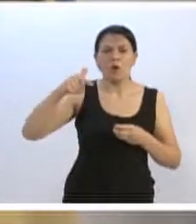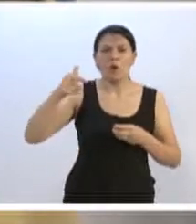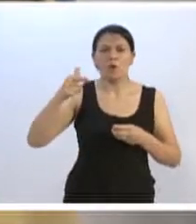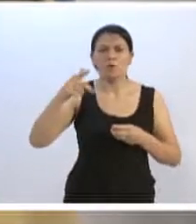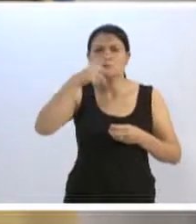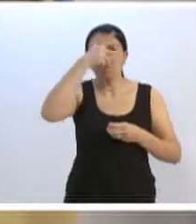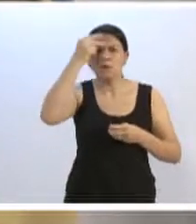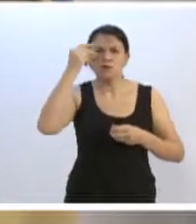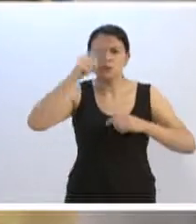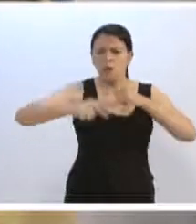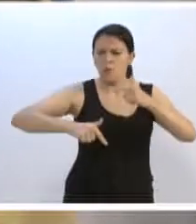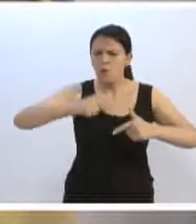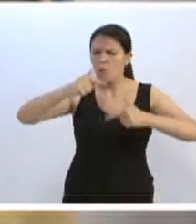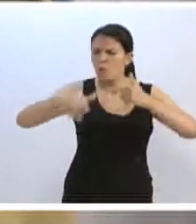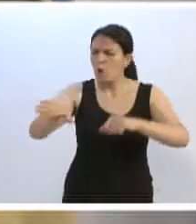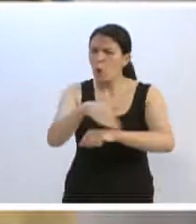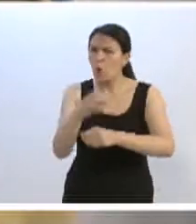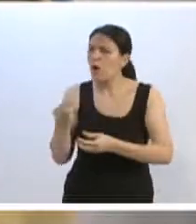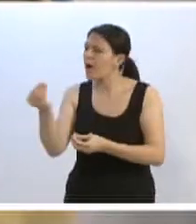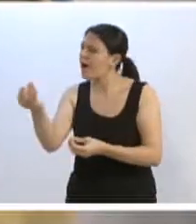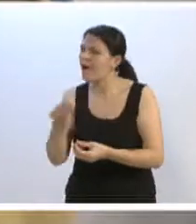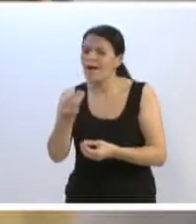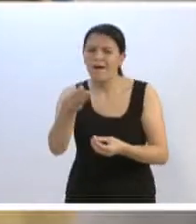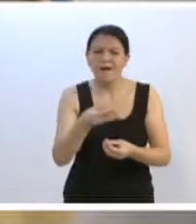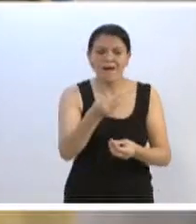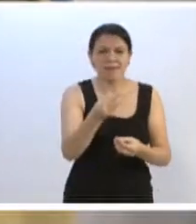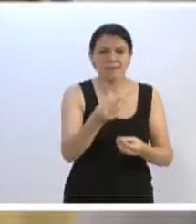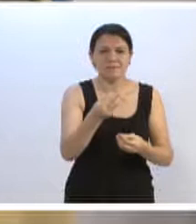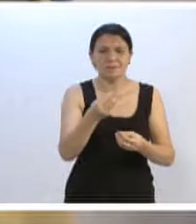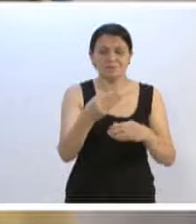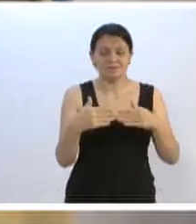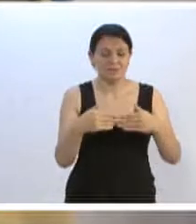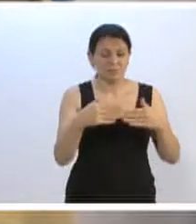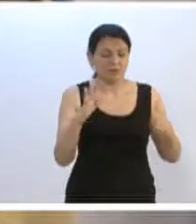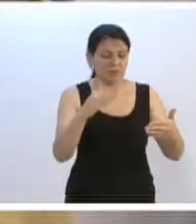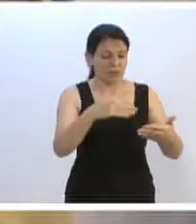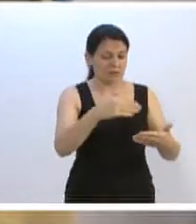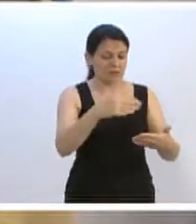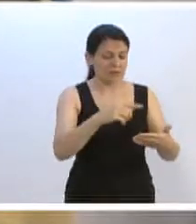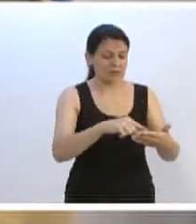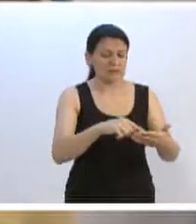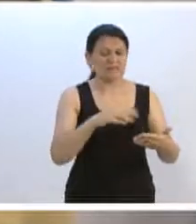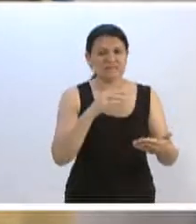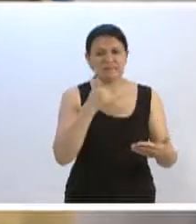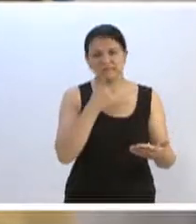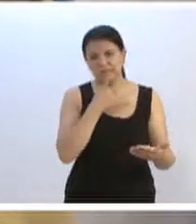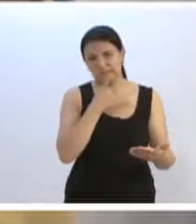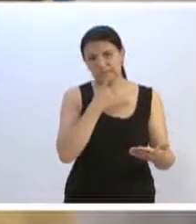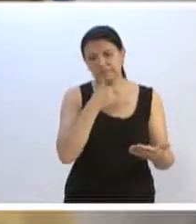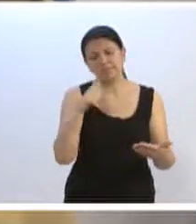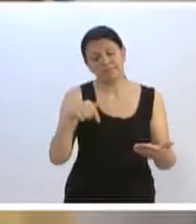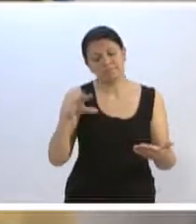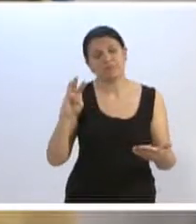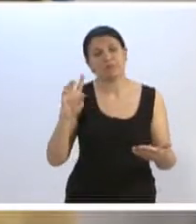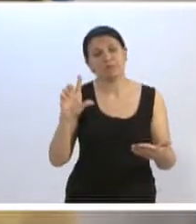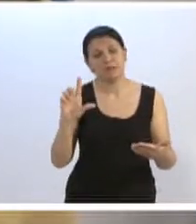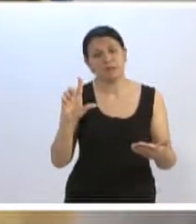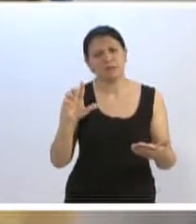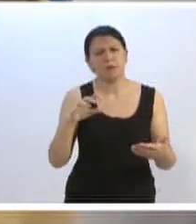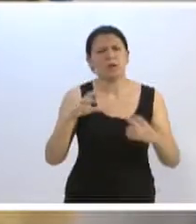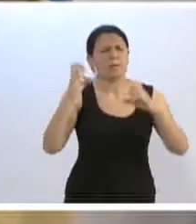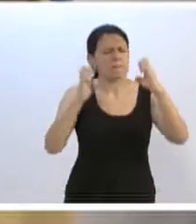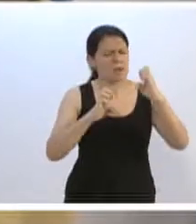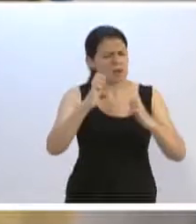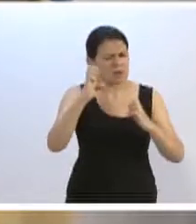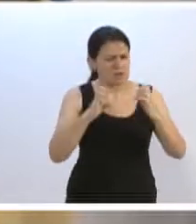trabalhando na rua. E, ao abrir as urnas, imagino que tiveram uma enorme decepção. E casos como este tivemos aqui em Blumenau. Grandes empresários,